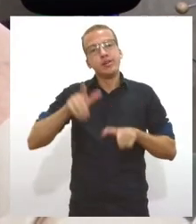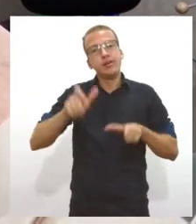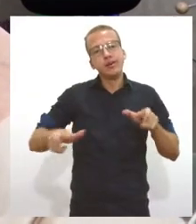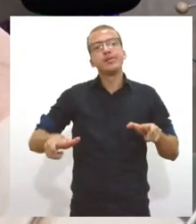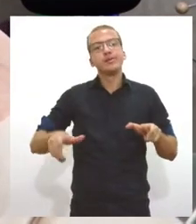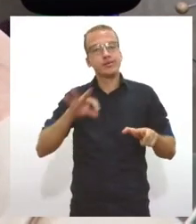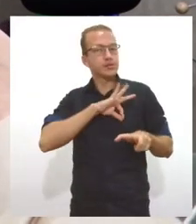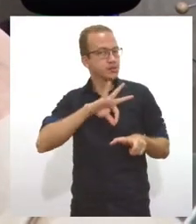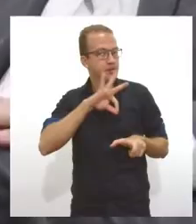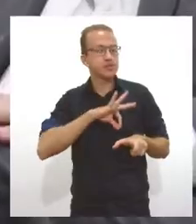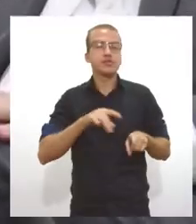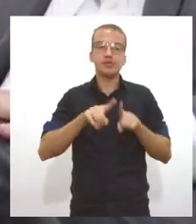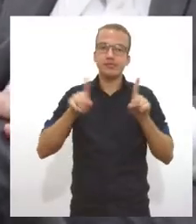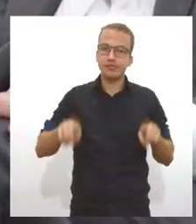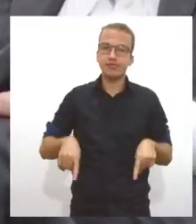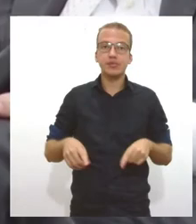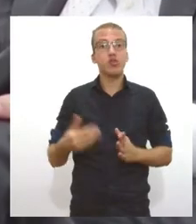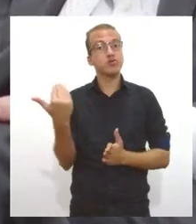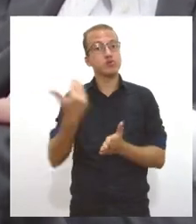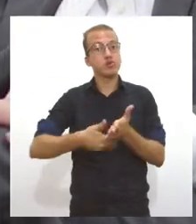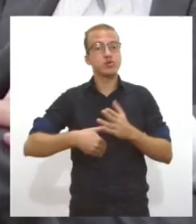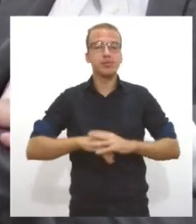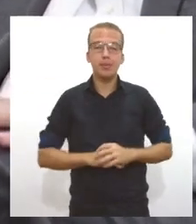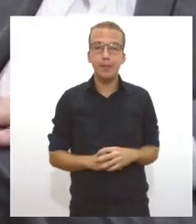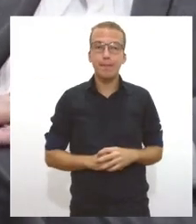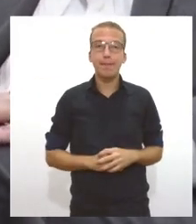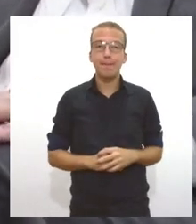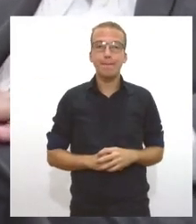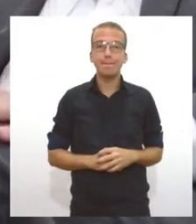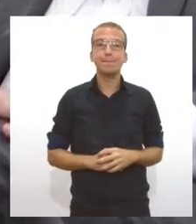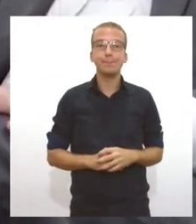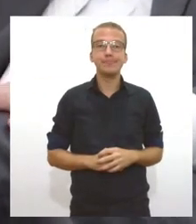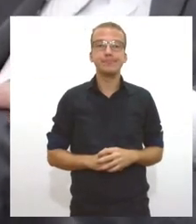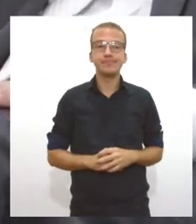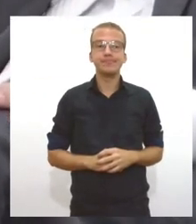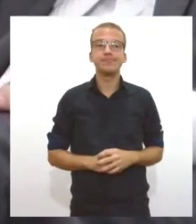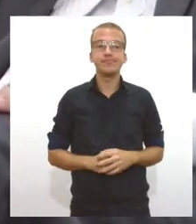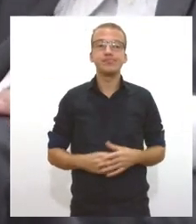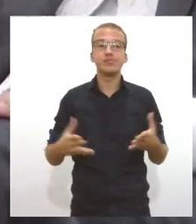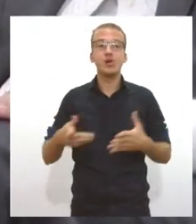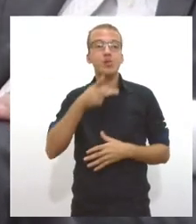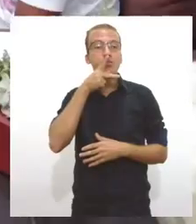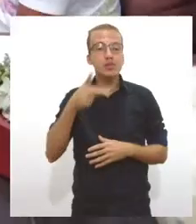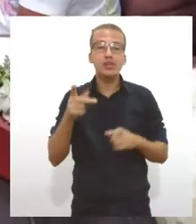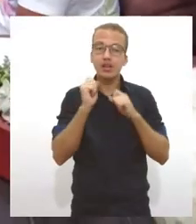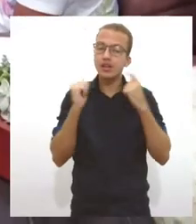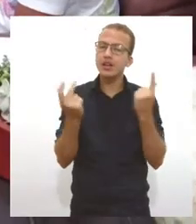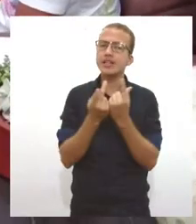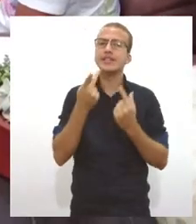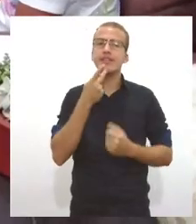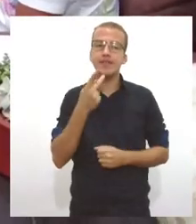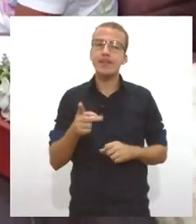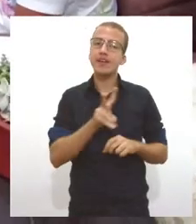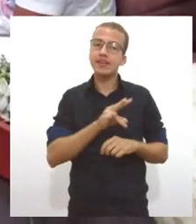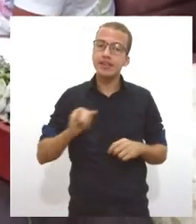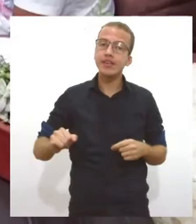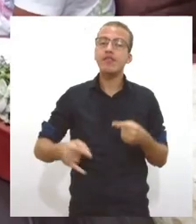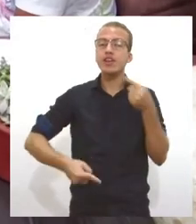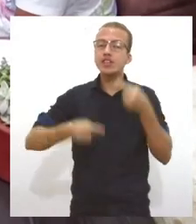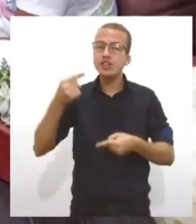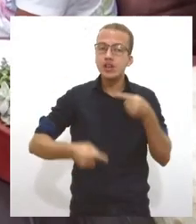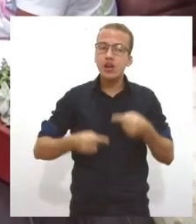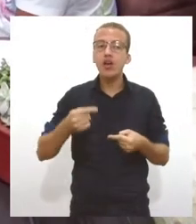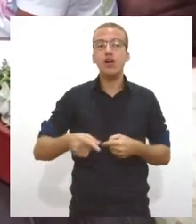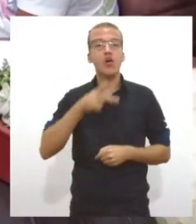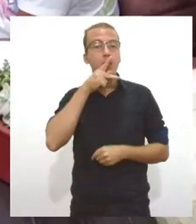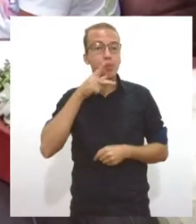quase 30% no ano. Durante a reunião, o presidente da Alese informou que irá dialogar com Christian Oliveira, o presidente do Instituto de